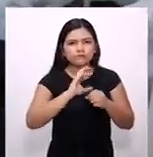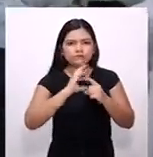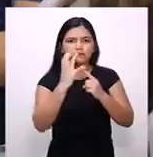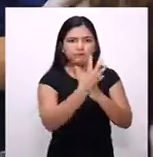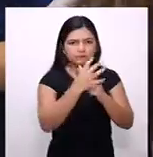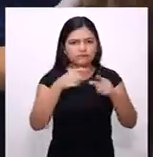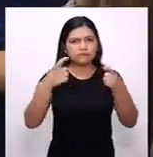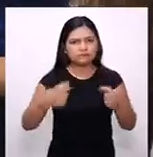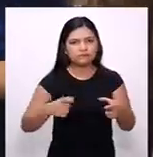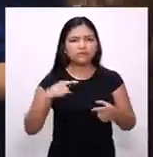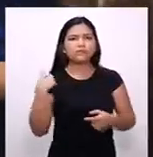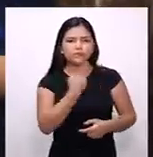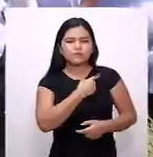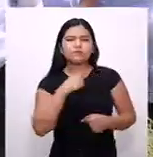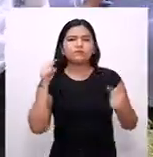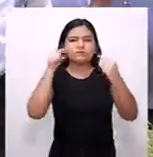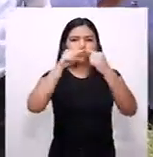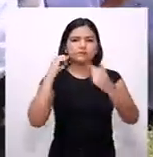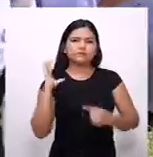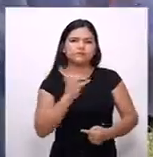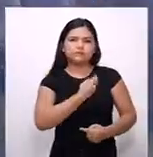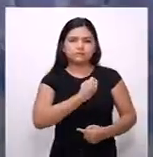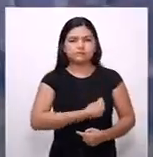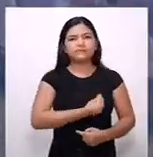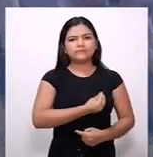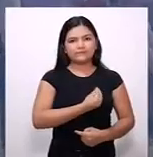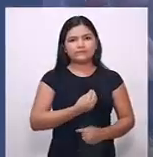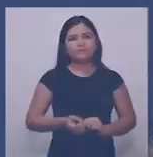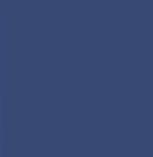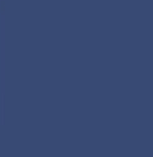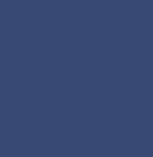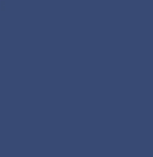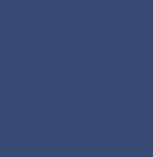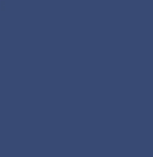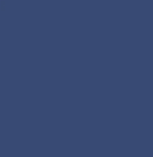isoladas. Nosso objetivo é salvar vidas. Ação, atendimento gestantes,